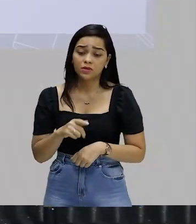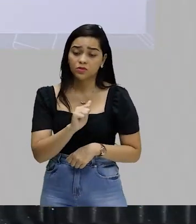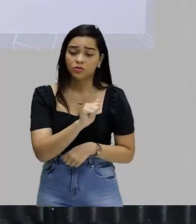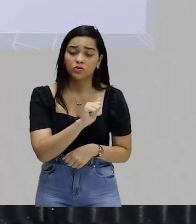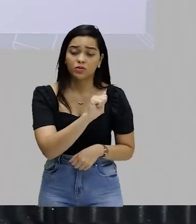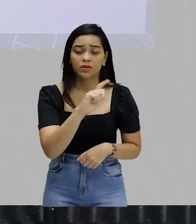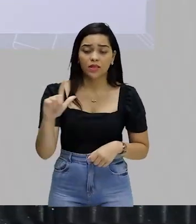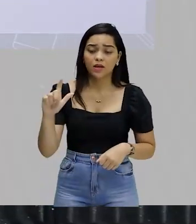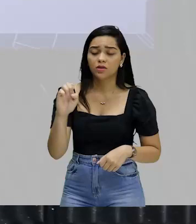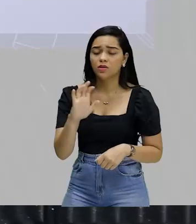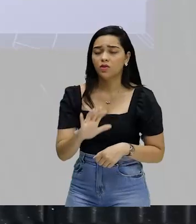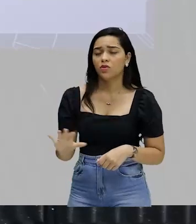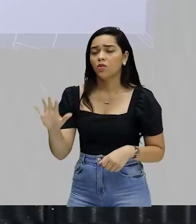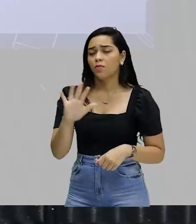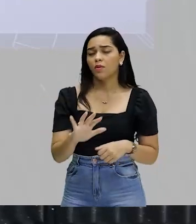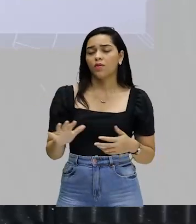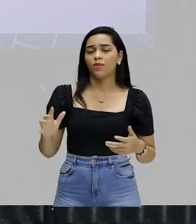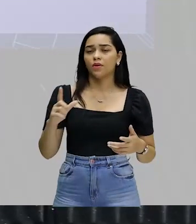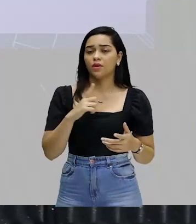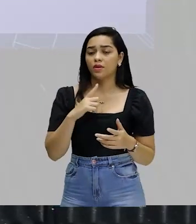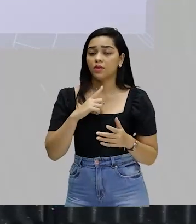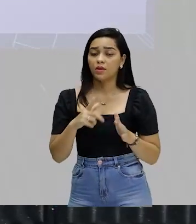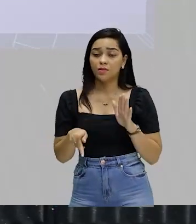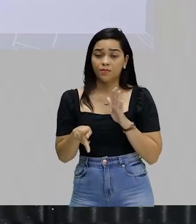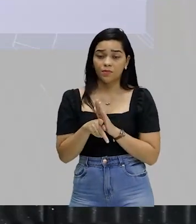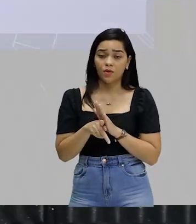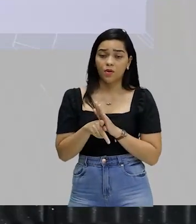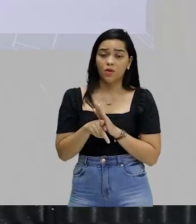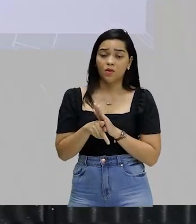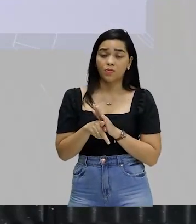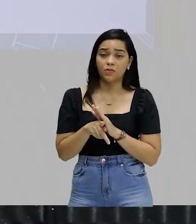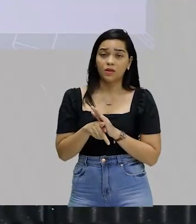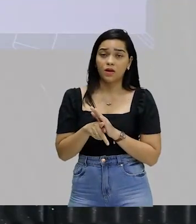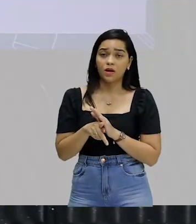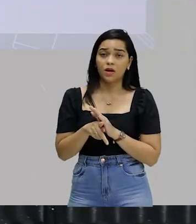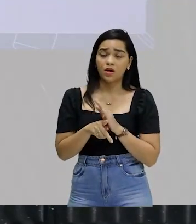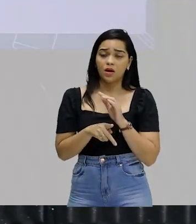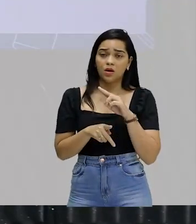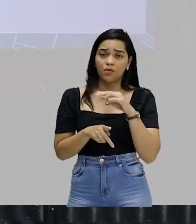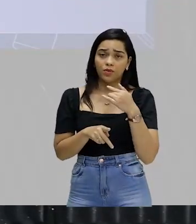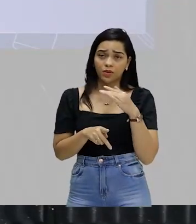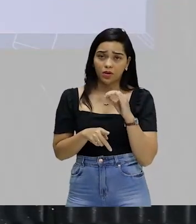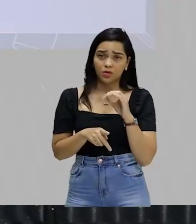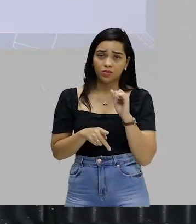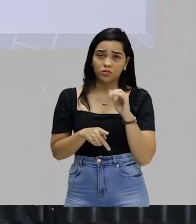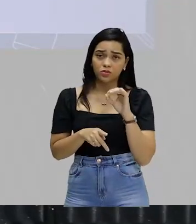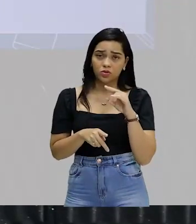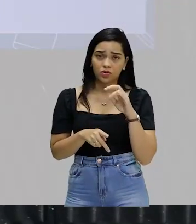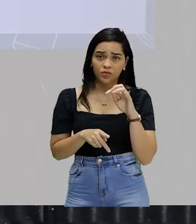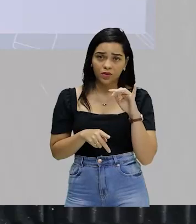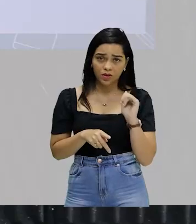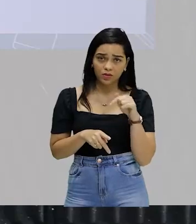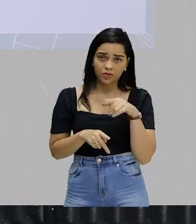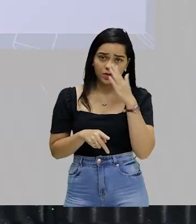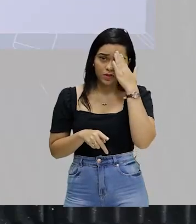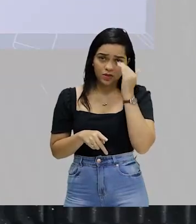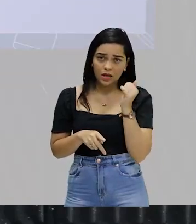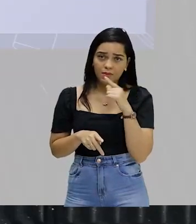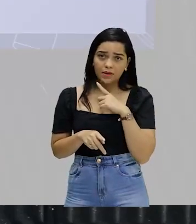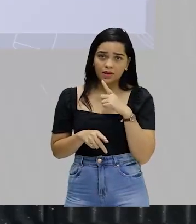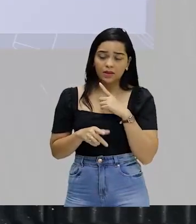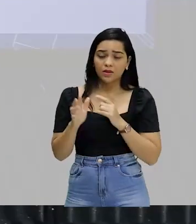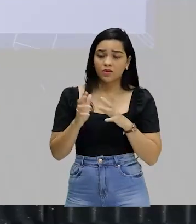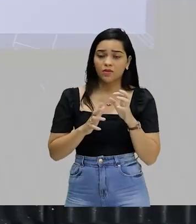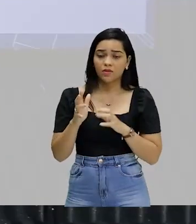europeu que são ali oriundos da antiga União Soviética por isso que de vez em quando você sabe que está rolando